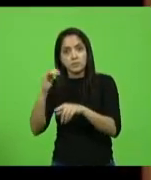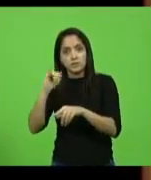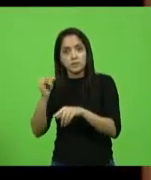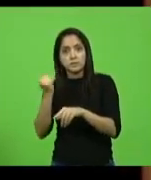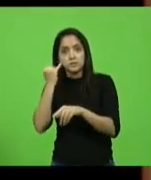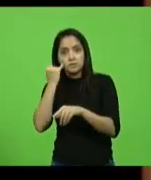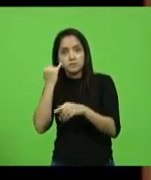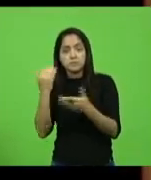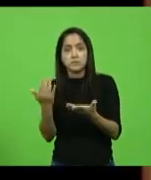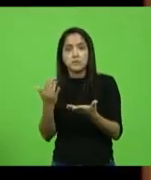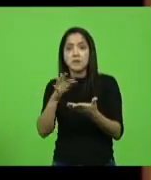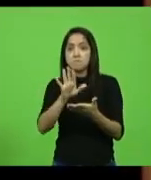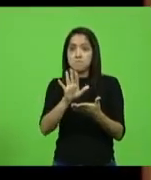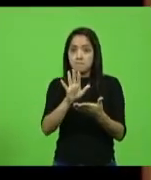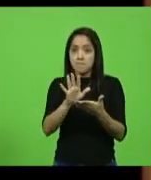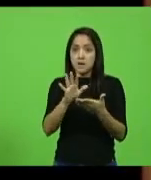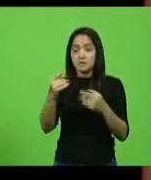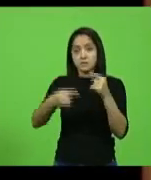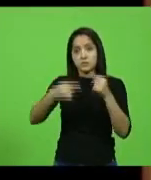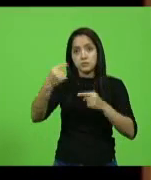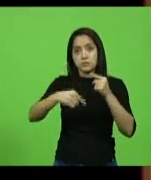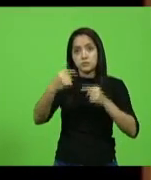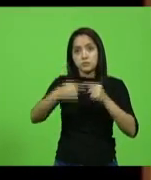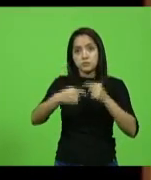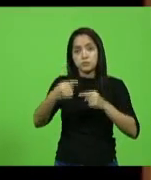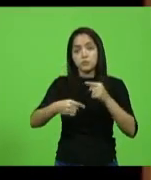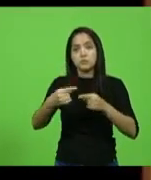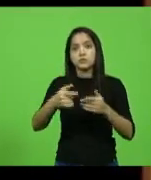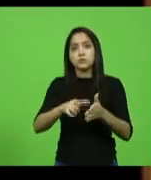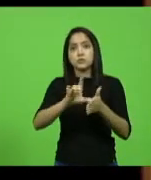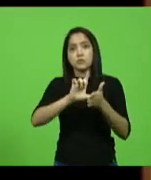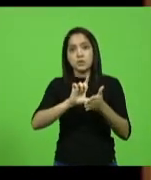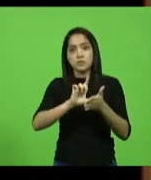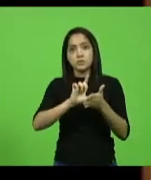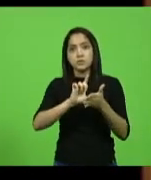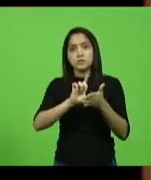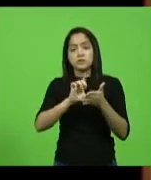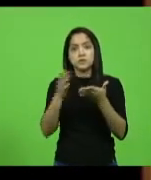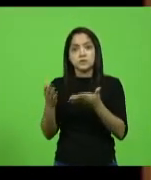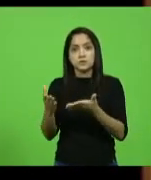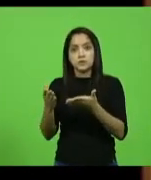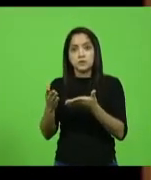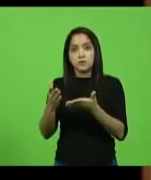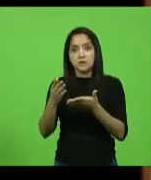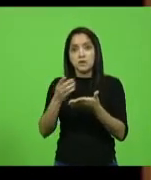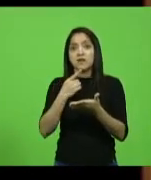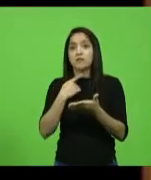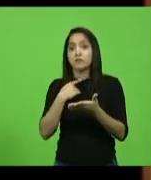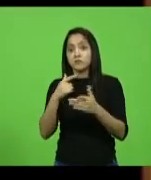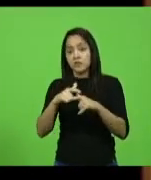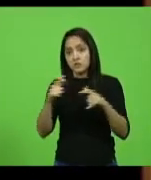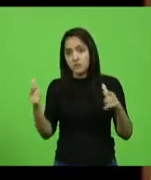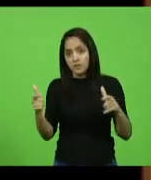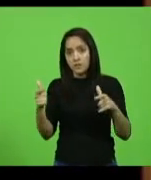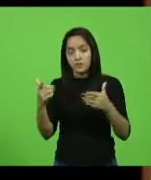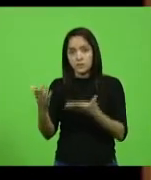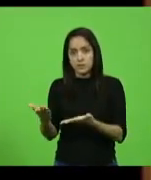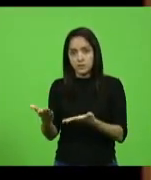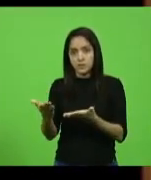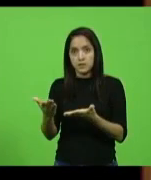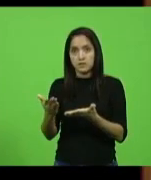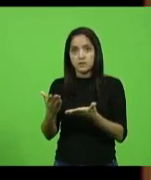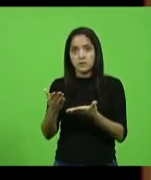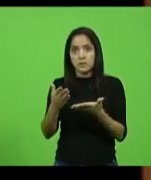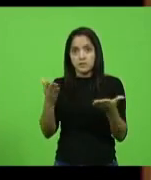Mas essa casa discute muito antes e daí prevalece a vontade da maioria. Então, para quem